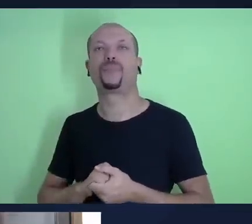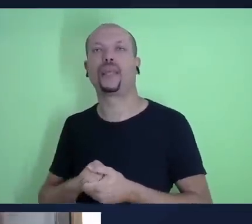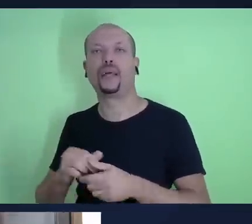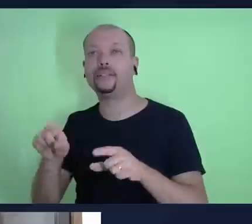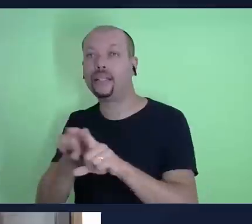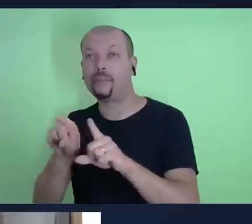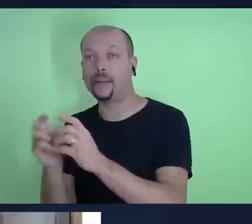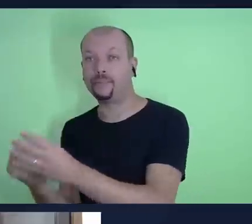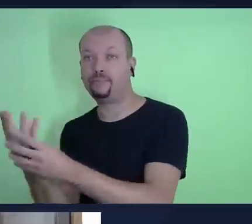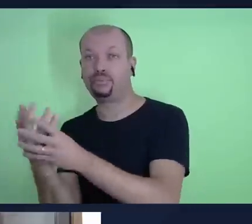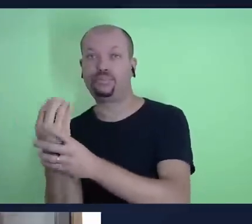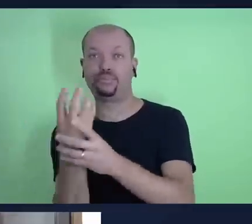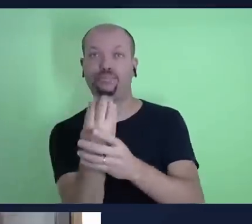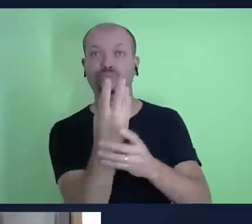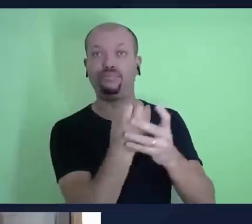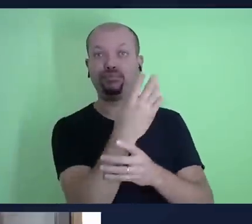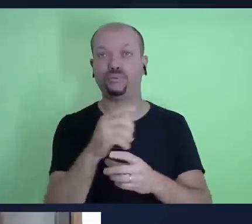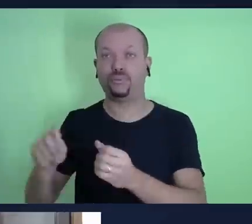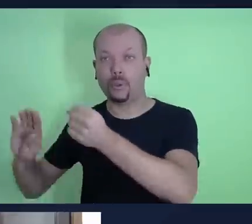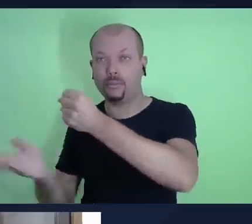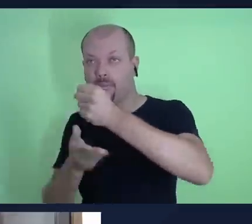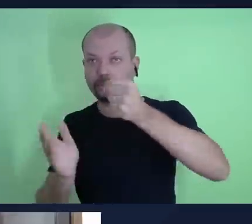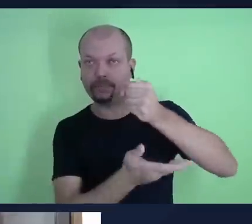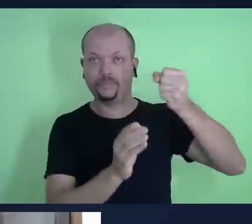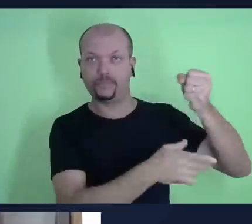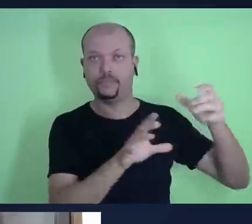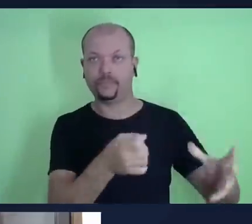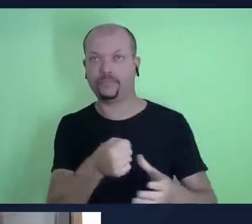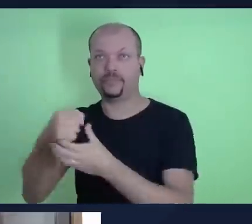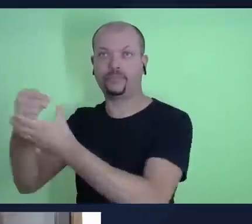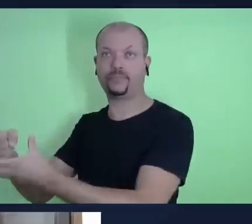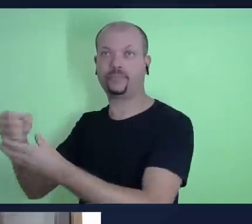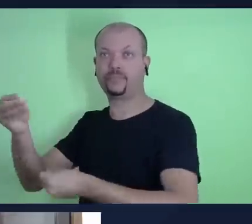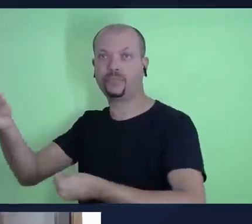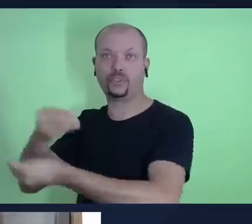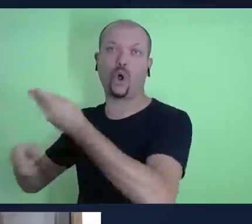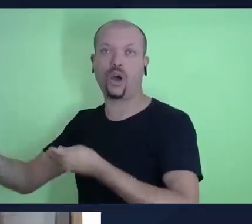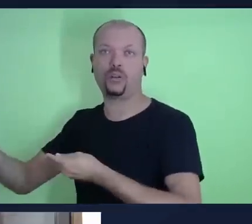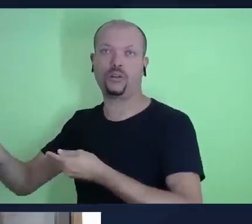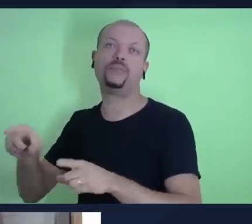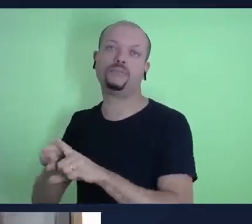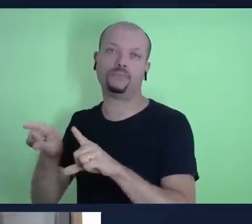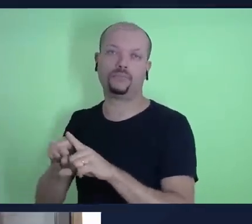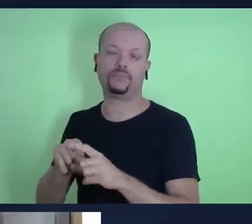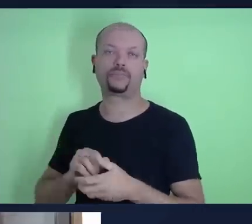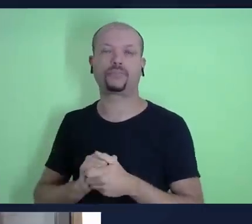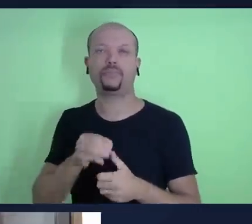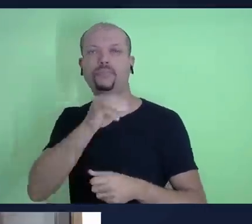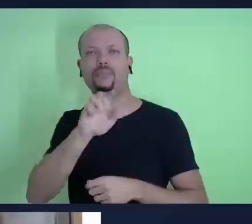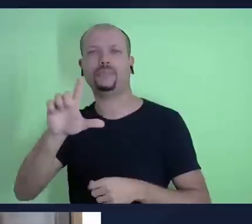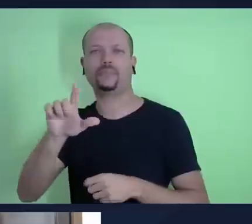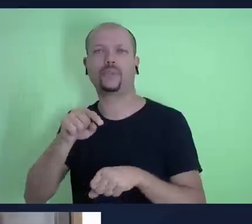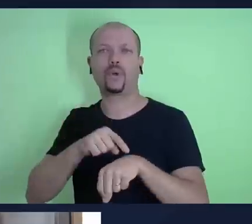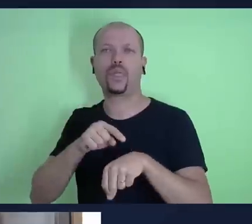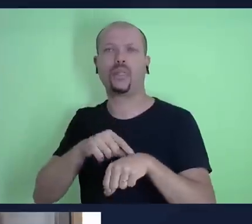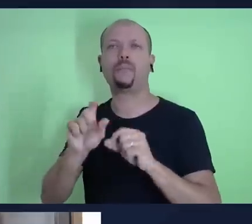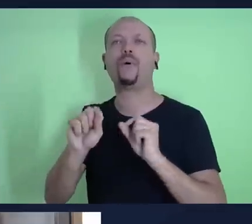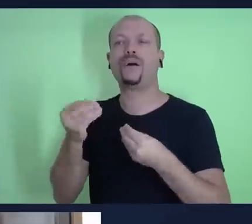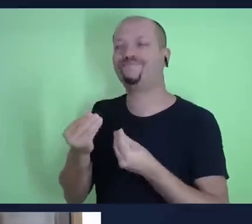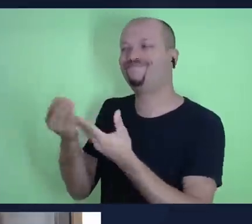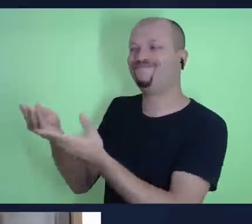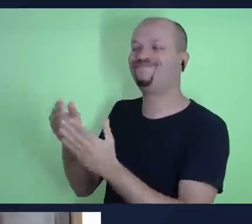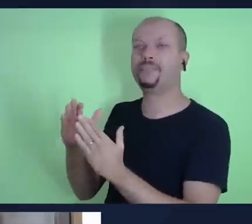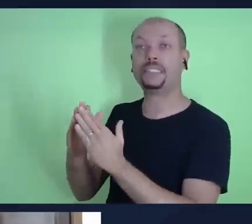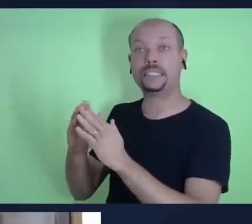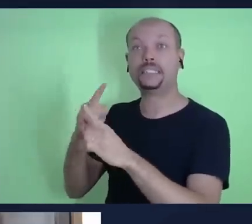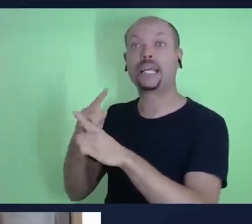isso naquela época. Imagina o templo. O templo, está muito claro em Malaquias que o povo de Israel deveria devolver o dízimo no